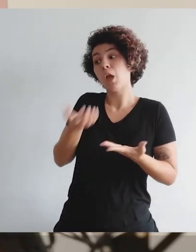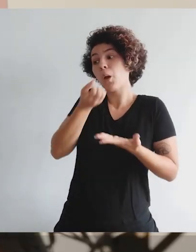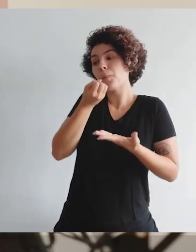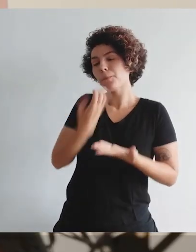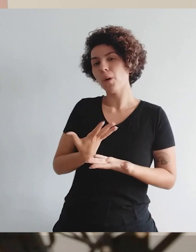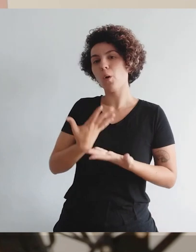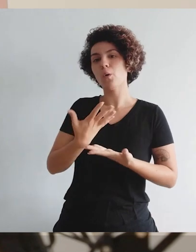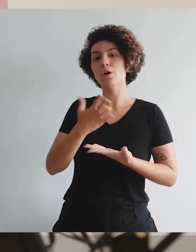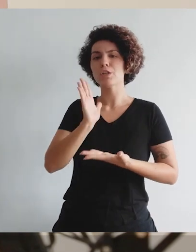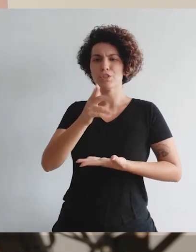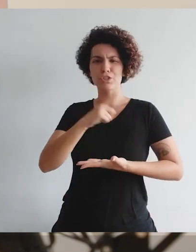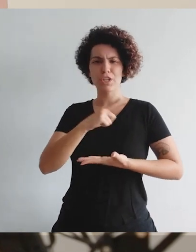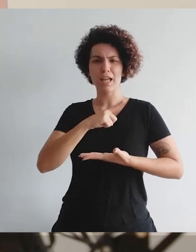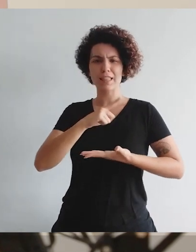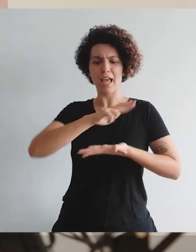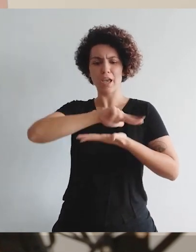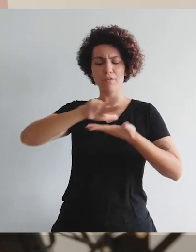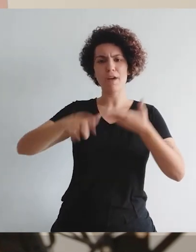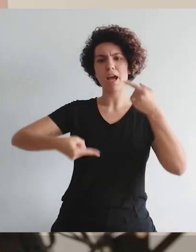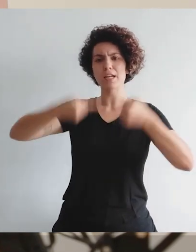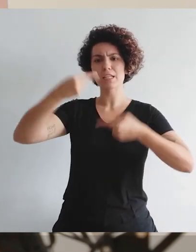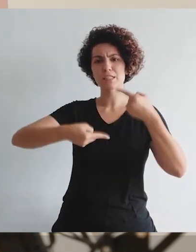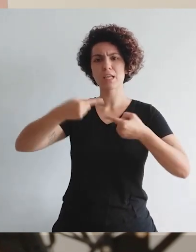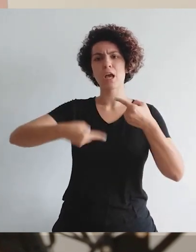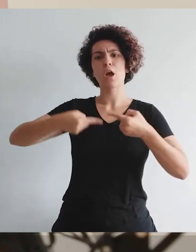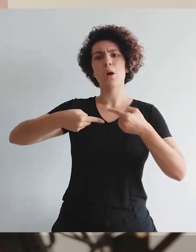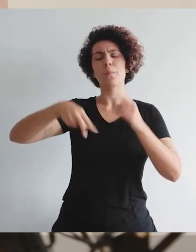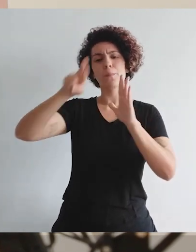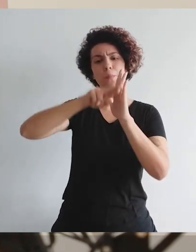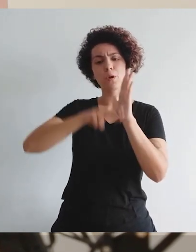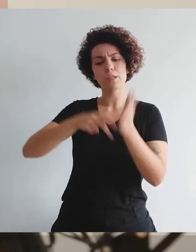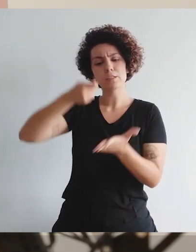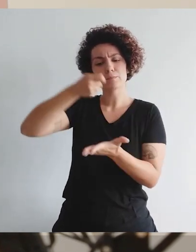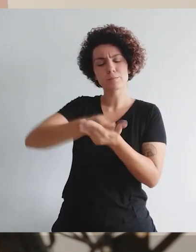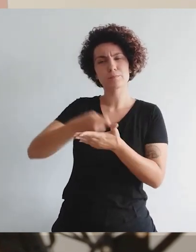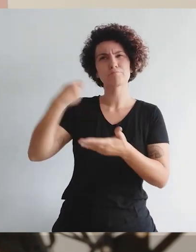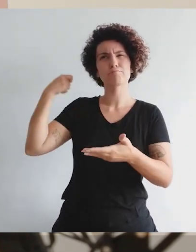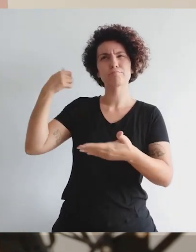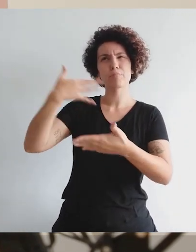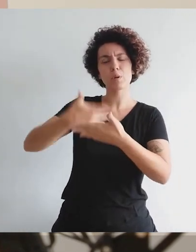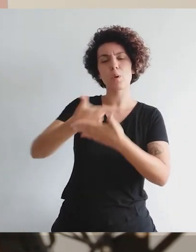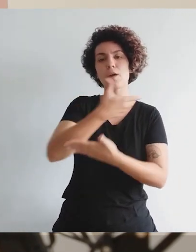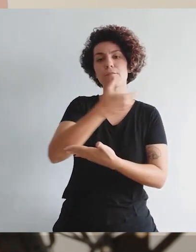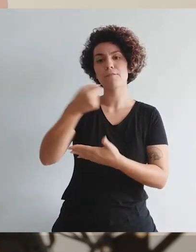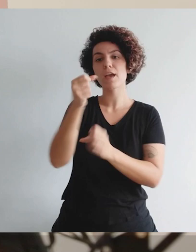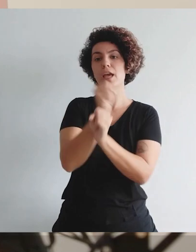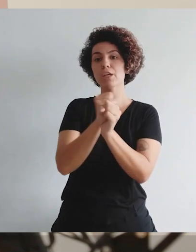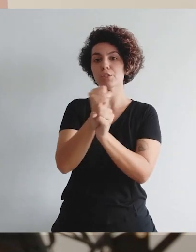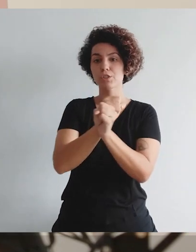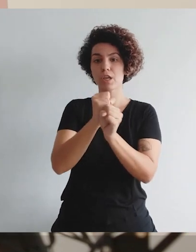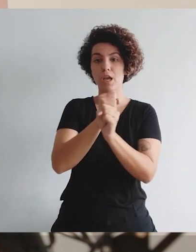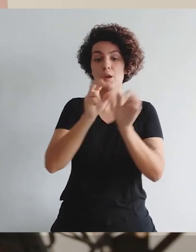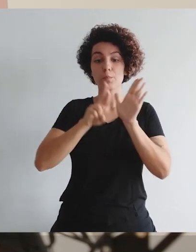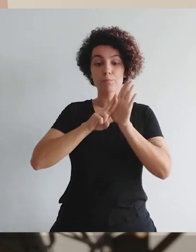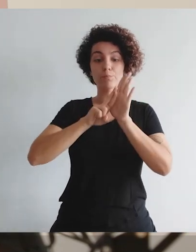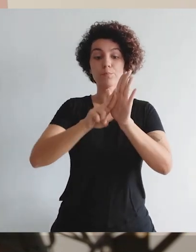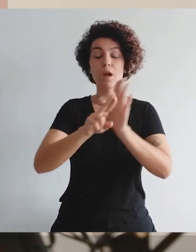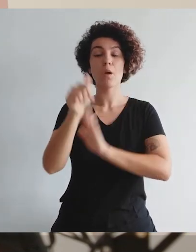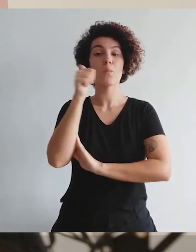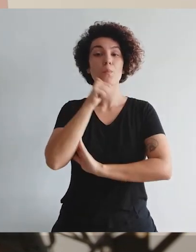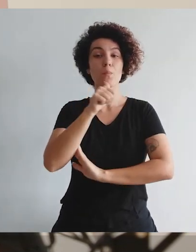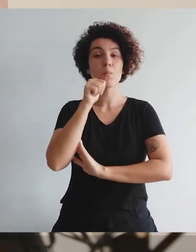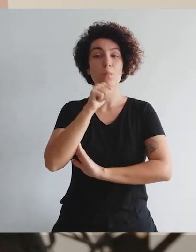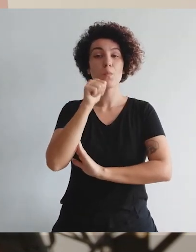Bom, apesar das várias políticas afirmativas que foram instituídas nas últimas duas décadas, a